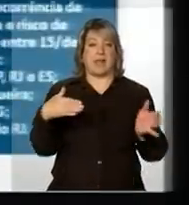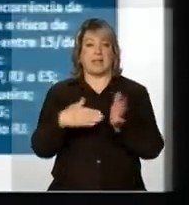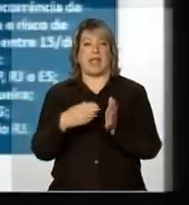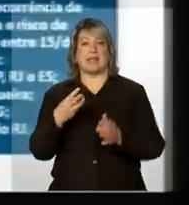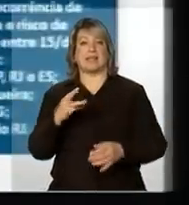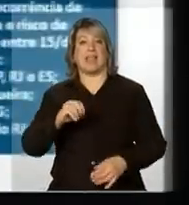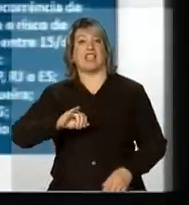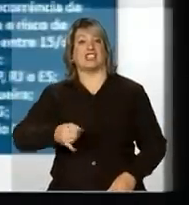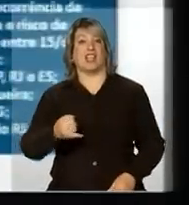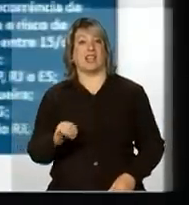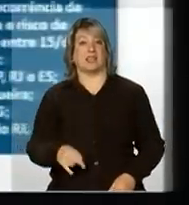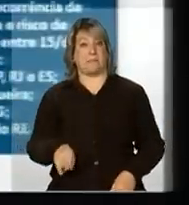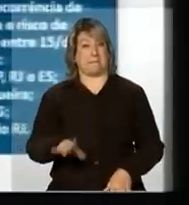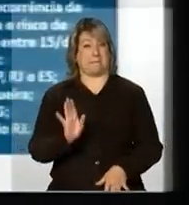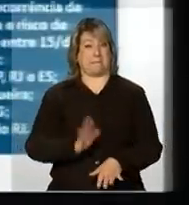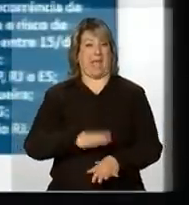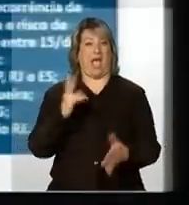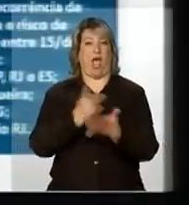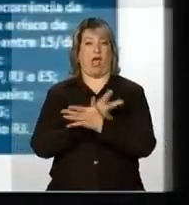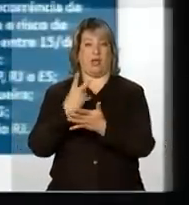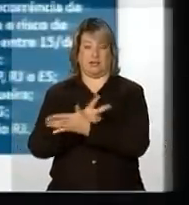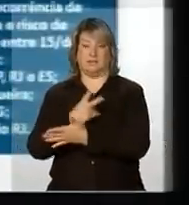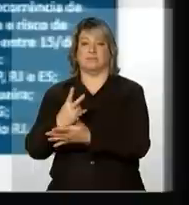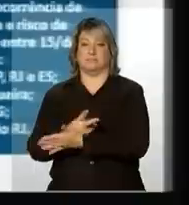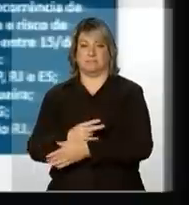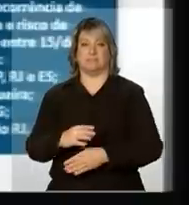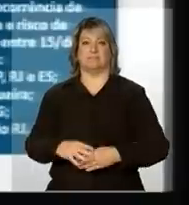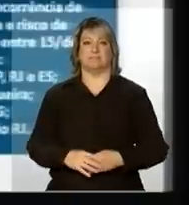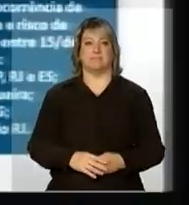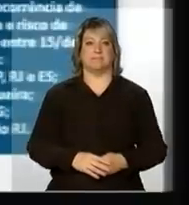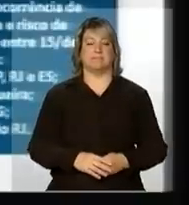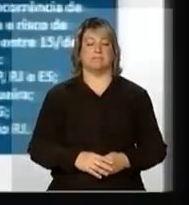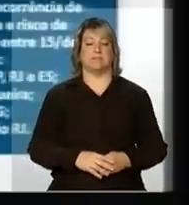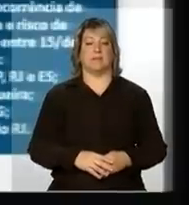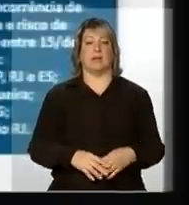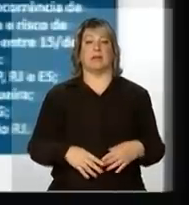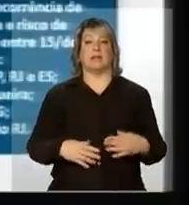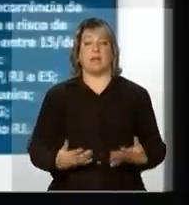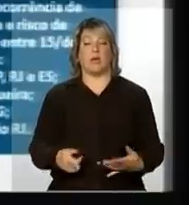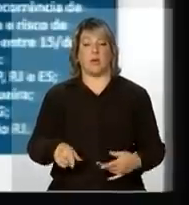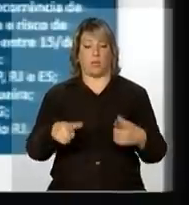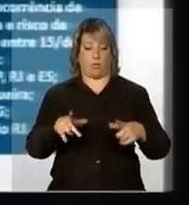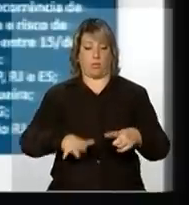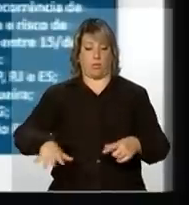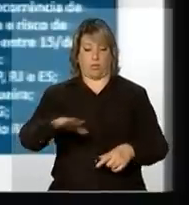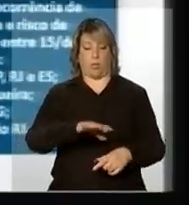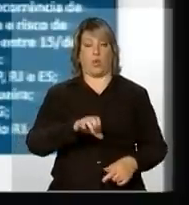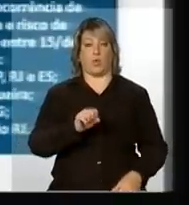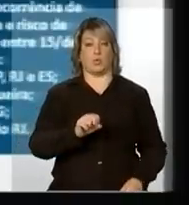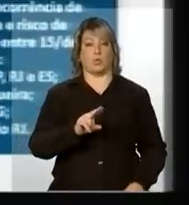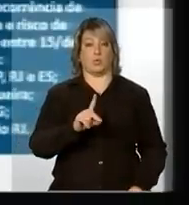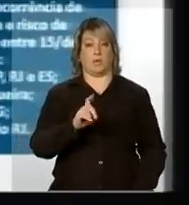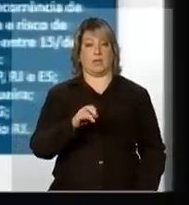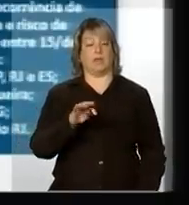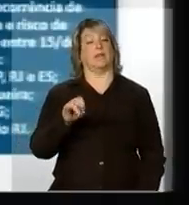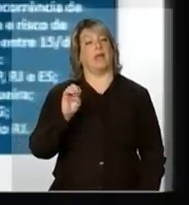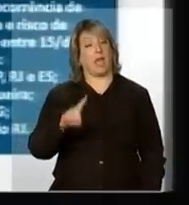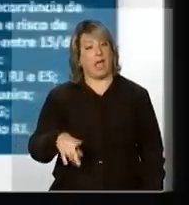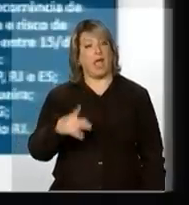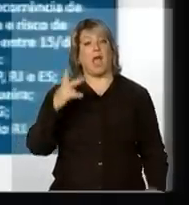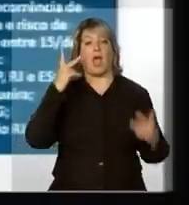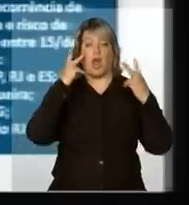sob o ponto de vista da incidência desses eventos. Então, para essa região sudeste, é normal,